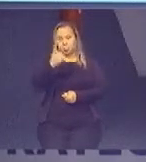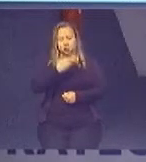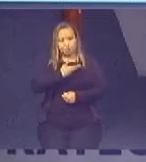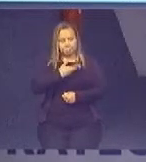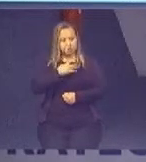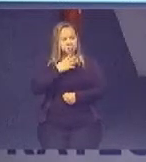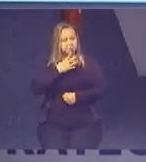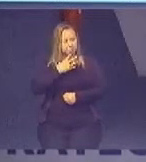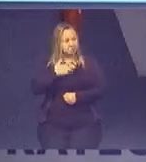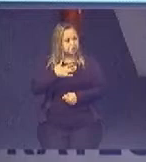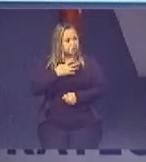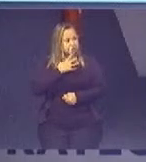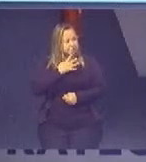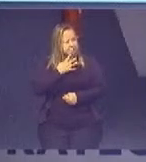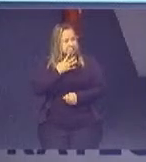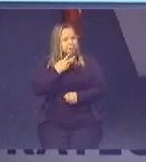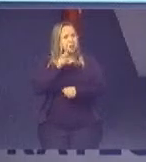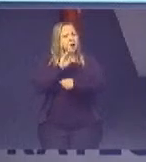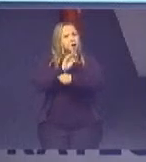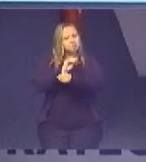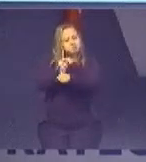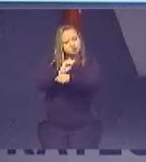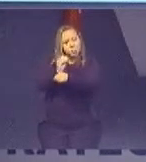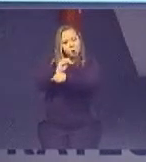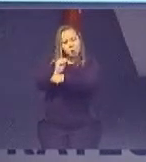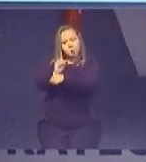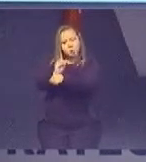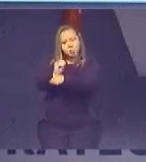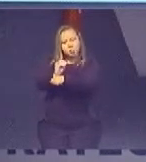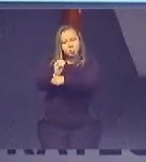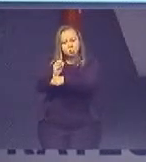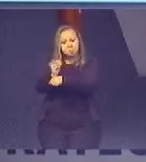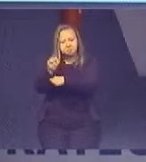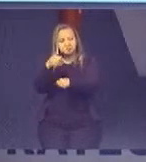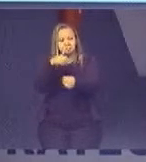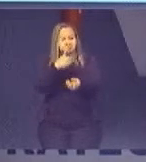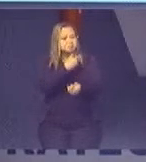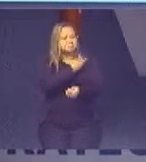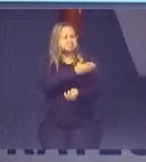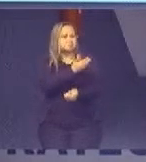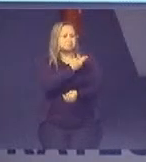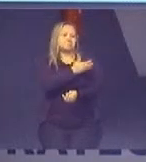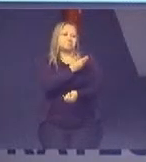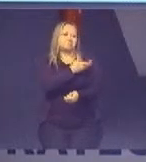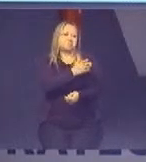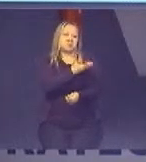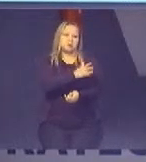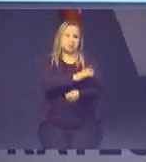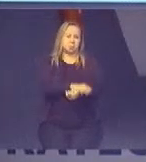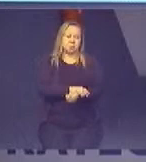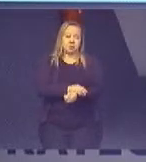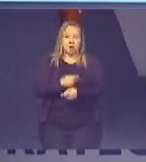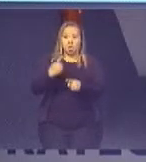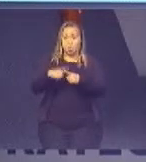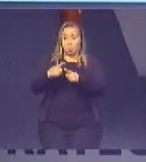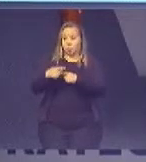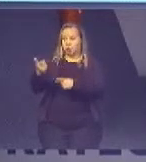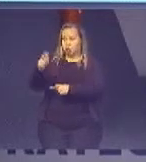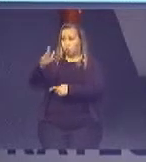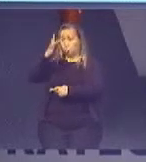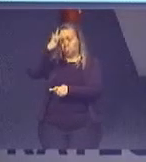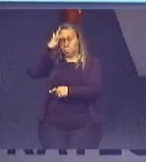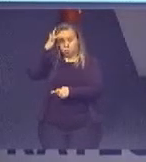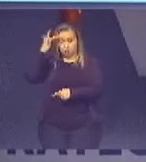eu procuro cuidar dos excluídos. Porque, para aqueles que têm condições e que têm